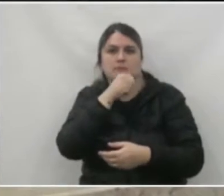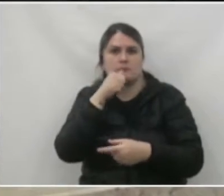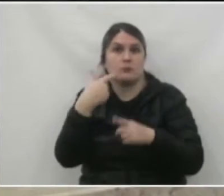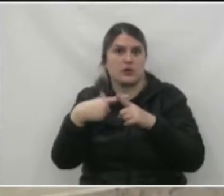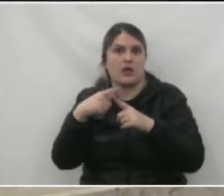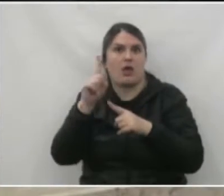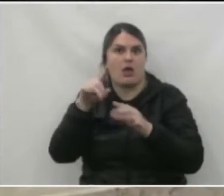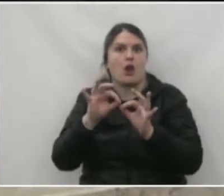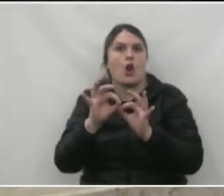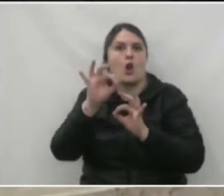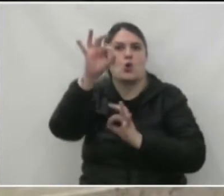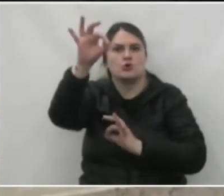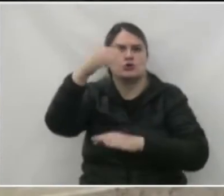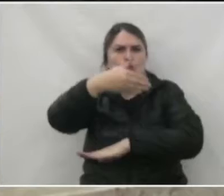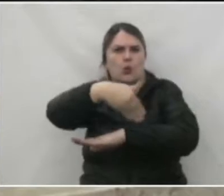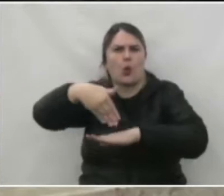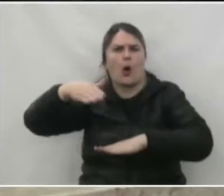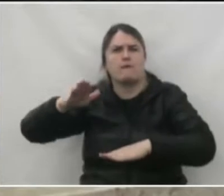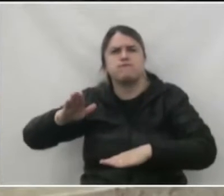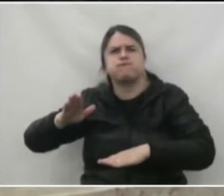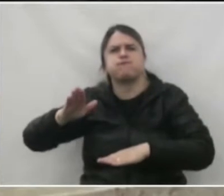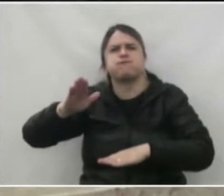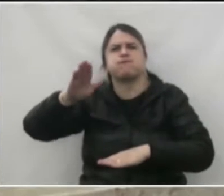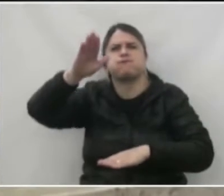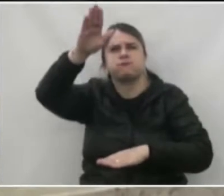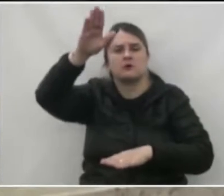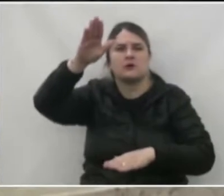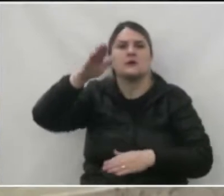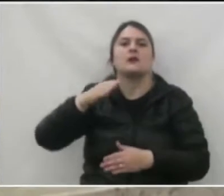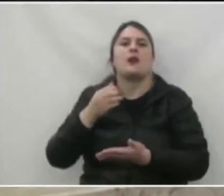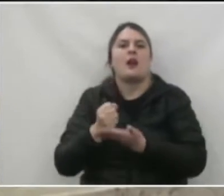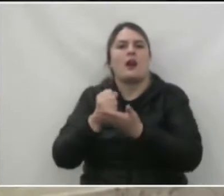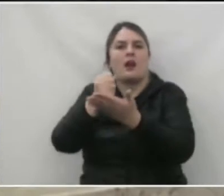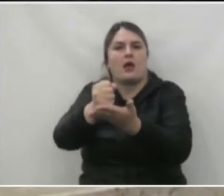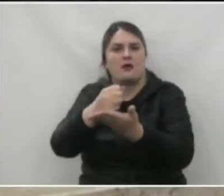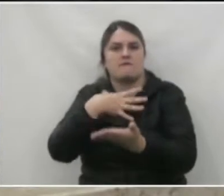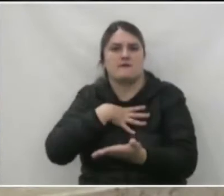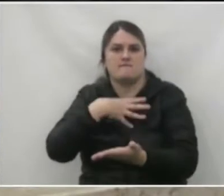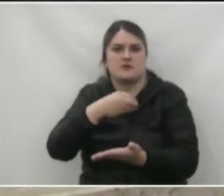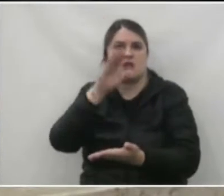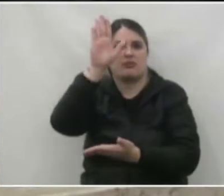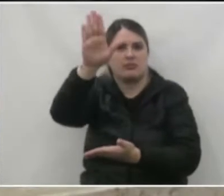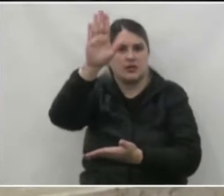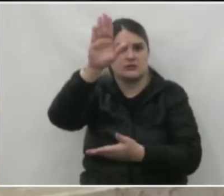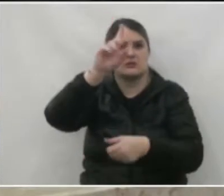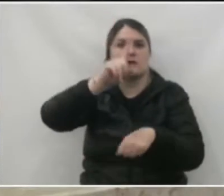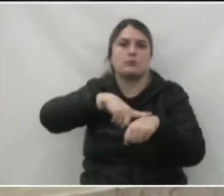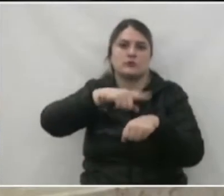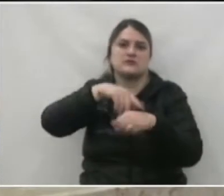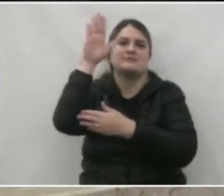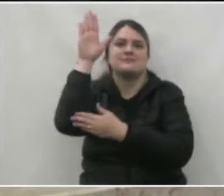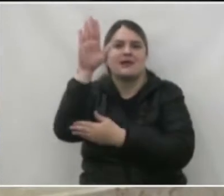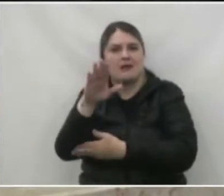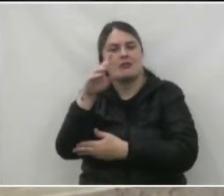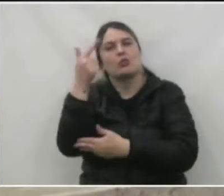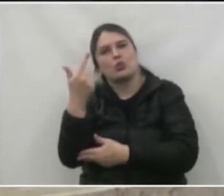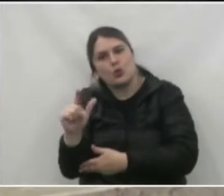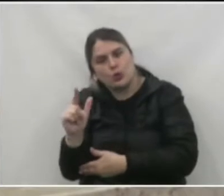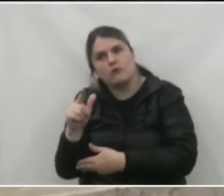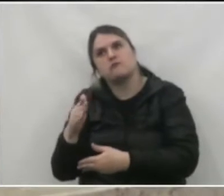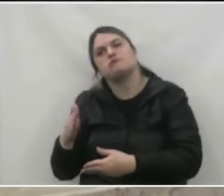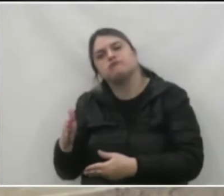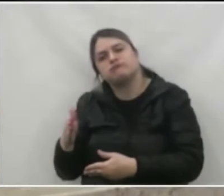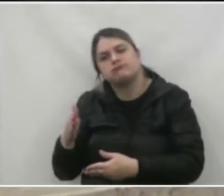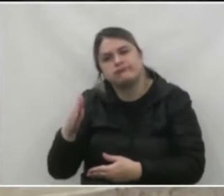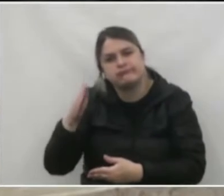verdade. Subir de manhã, levar seu filho, quando chegar à tarde ter que ir de novo subir